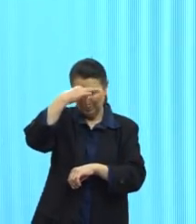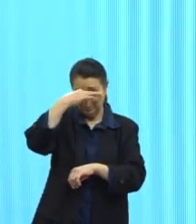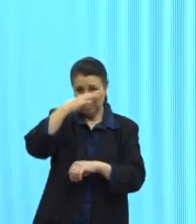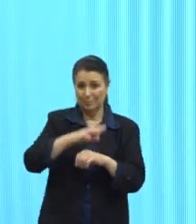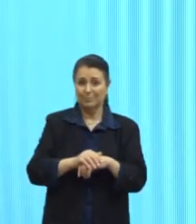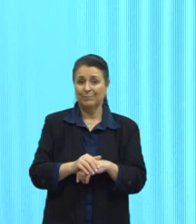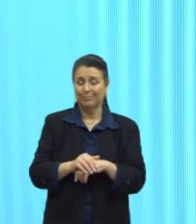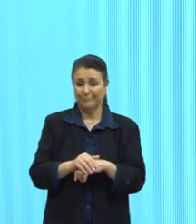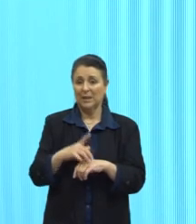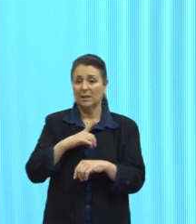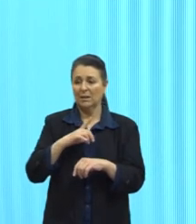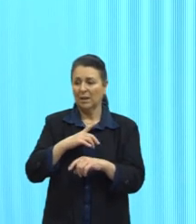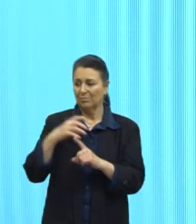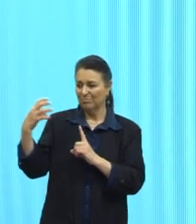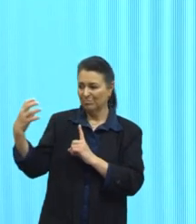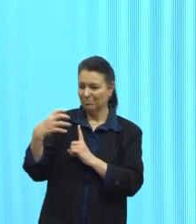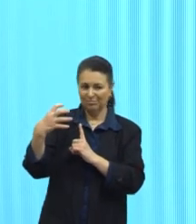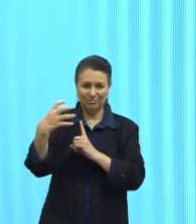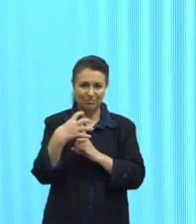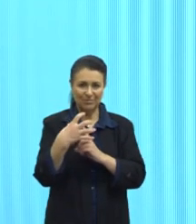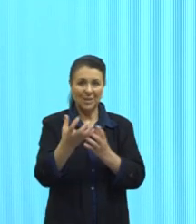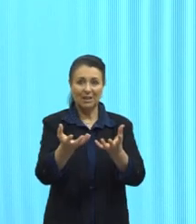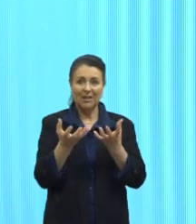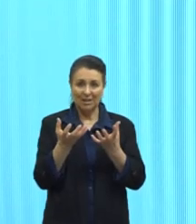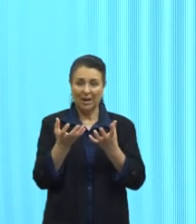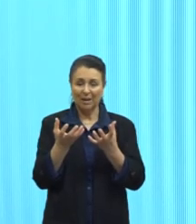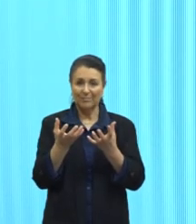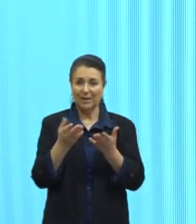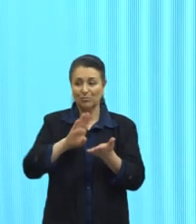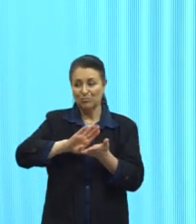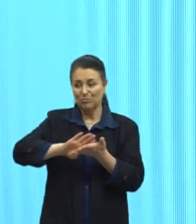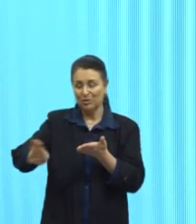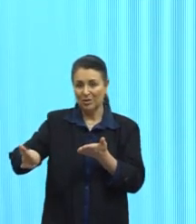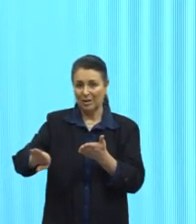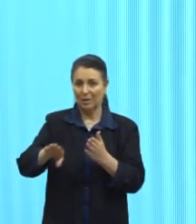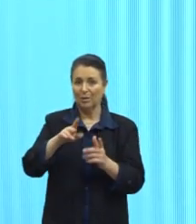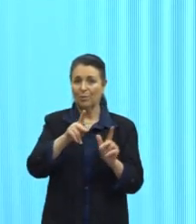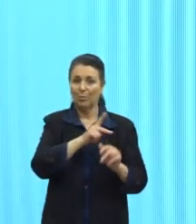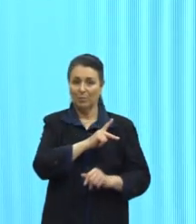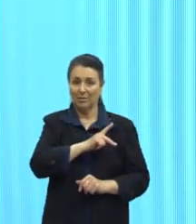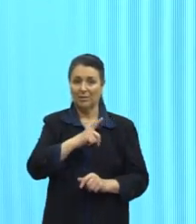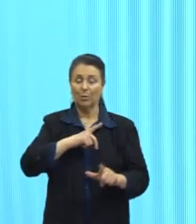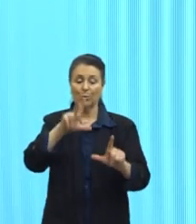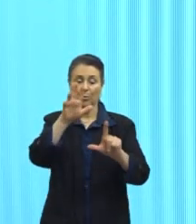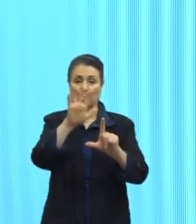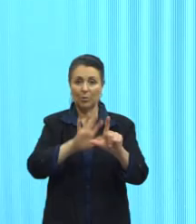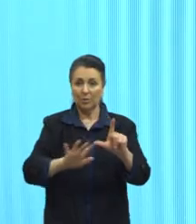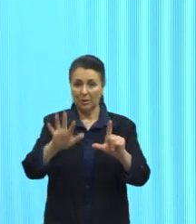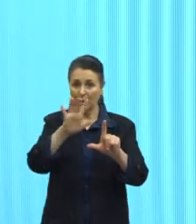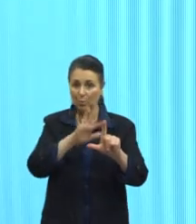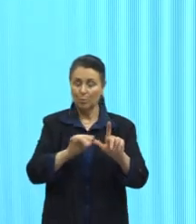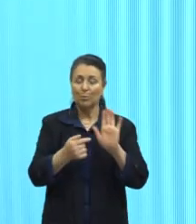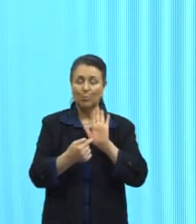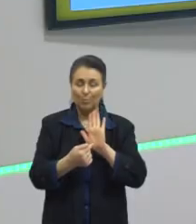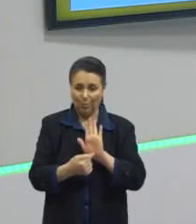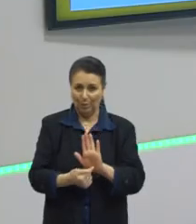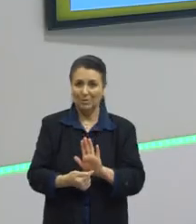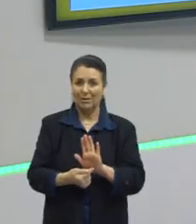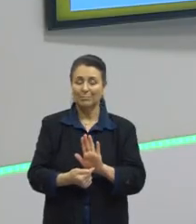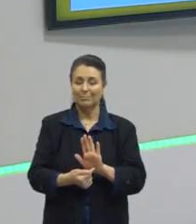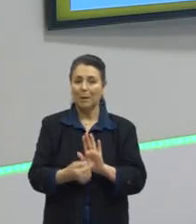bastante forças, né, que tão querendo tirar ele. Então, tá lá o QR Code, pra vocês verem, né, essa crise que nós temos instaurada,